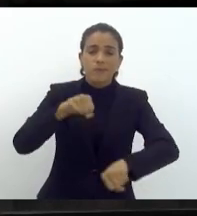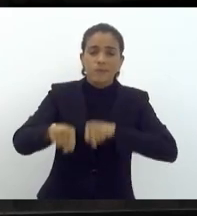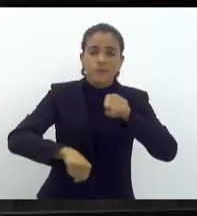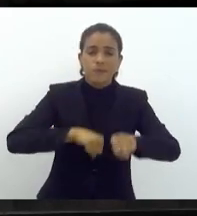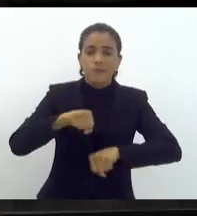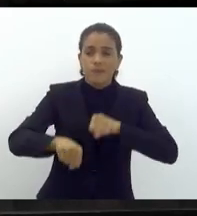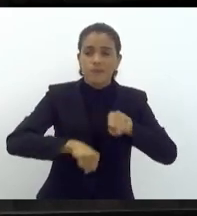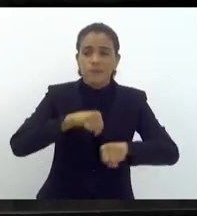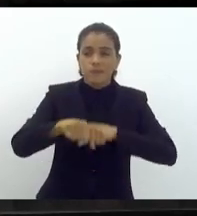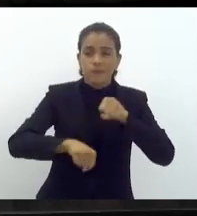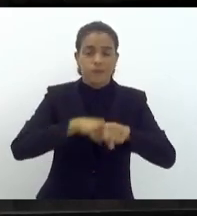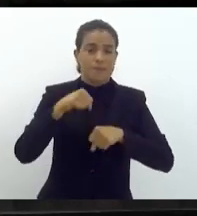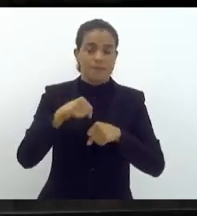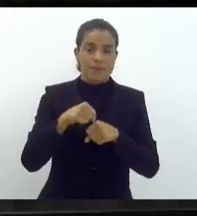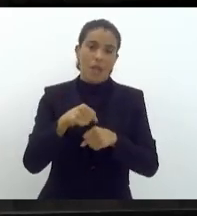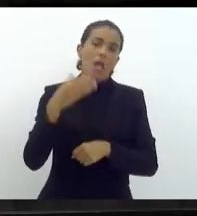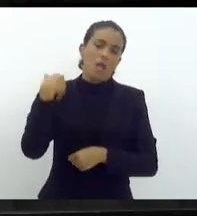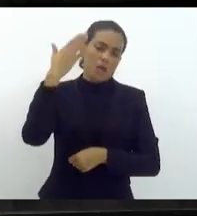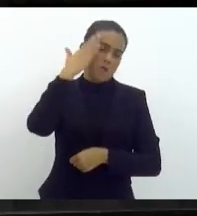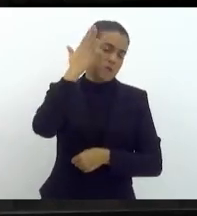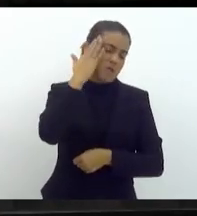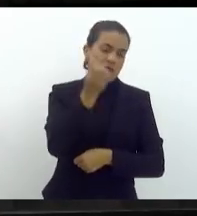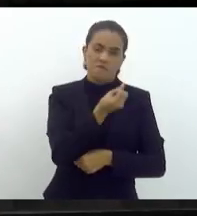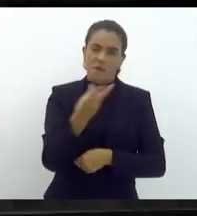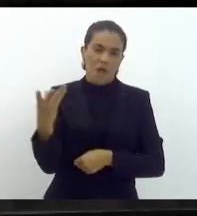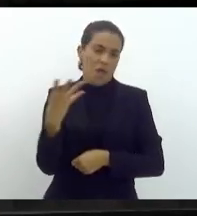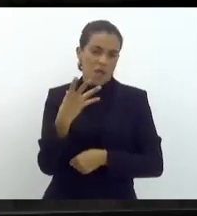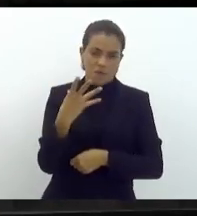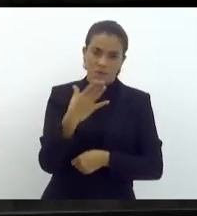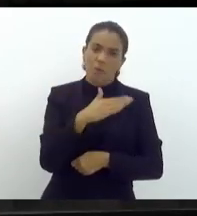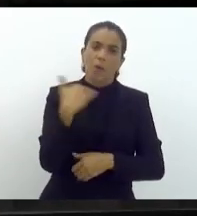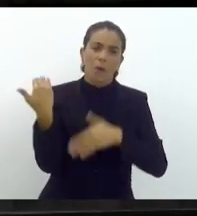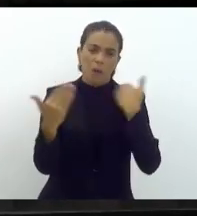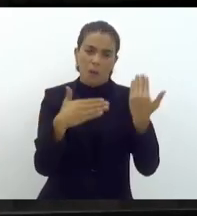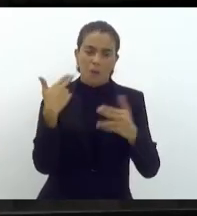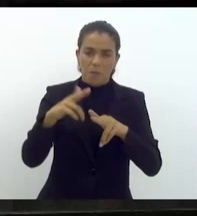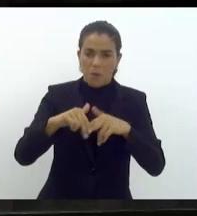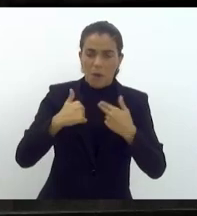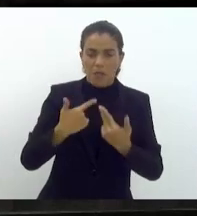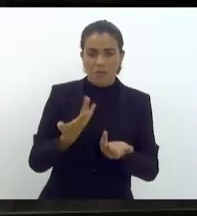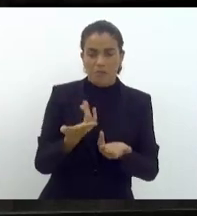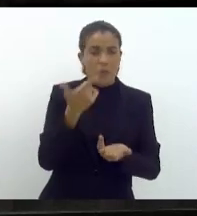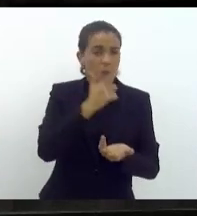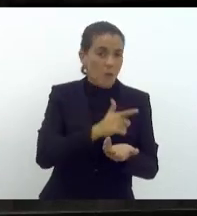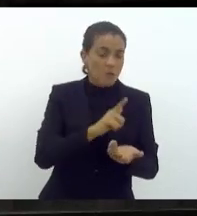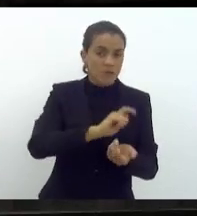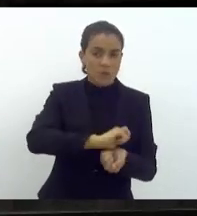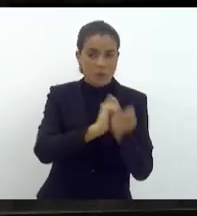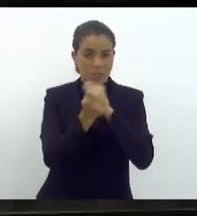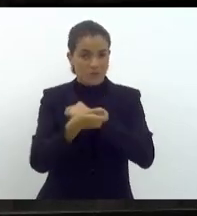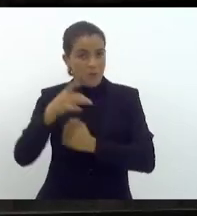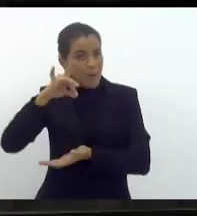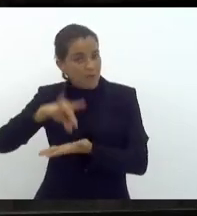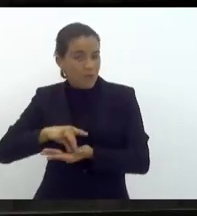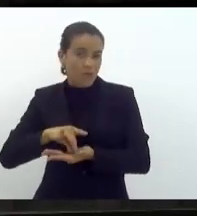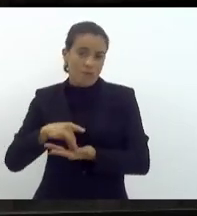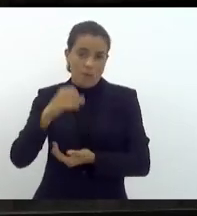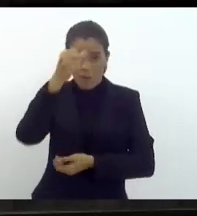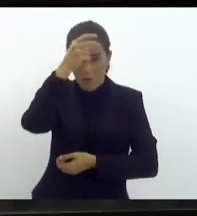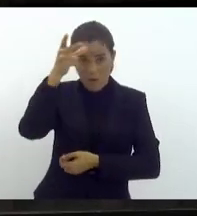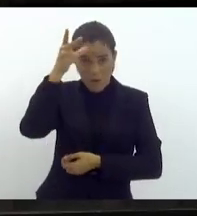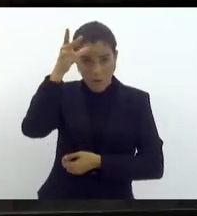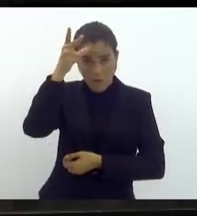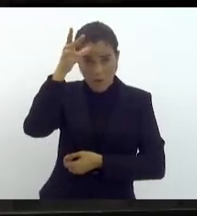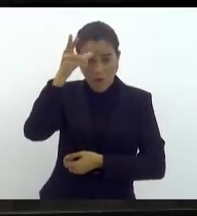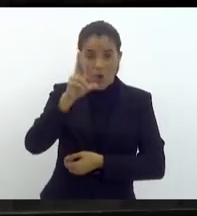agentes políticos brigaram por isso, mas não tiraram do papel e a gente conseguiu tirar com parceria com o governo do Estado, o prefeito da cidade, o prefeito Ojale